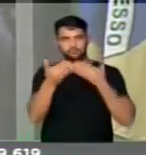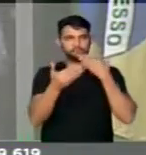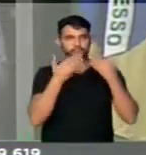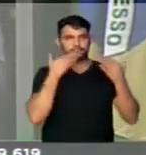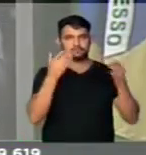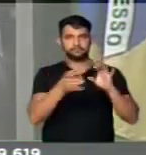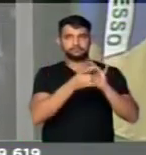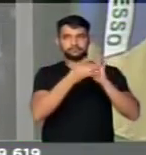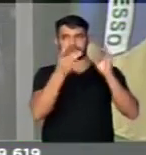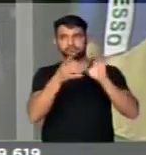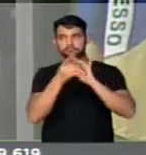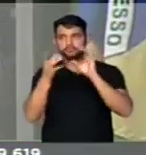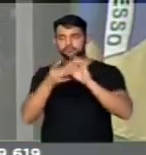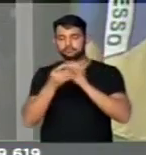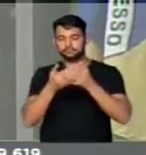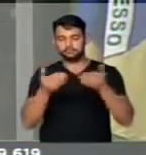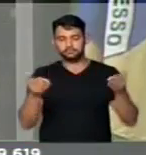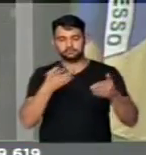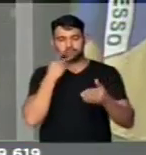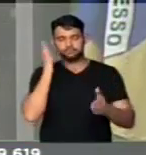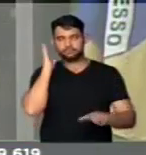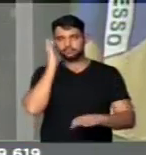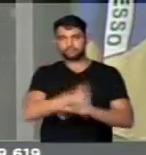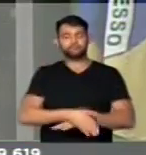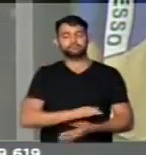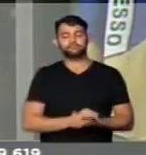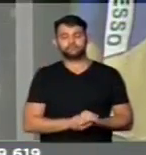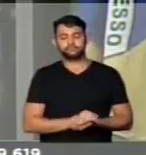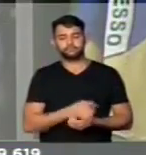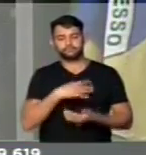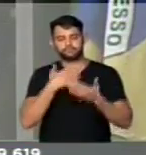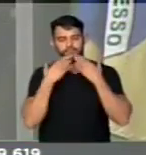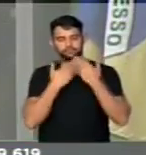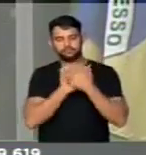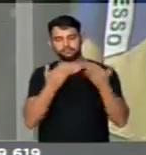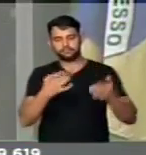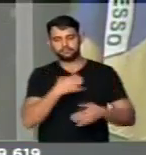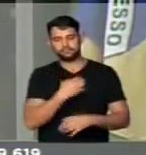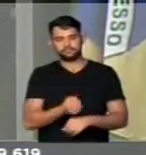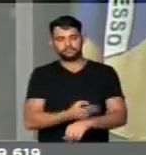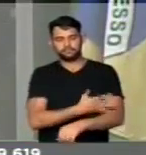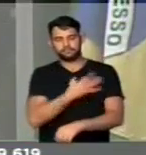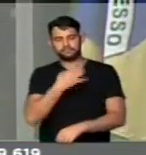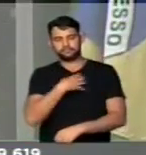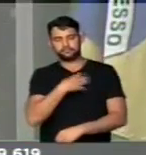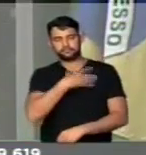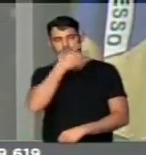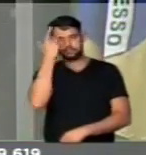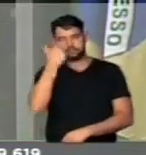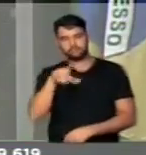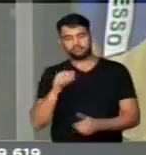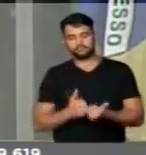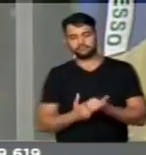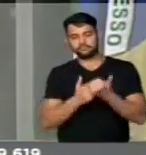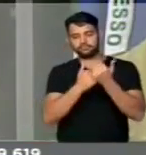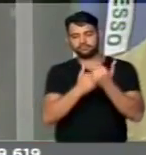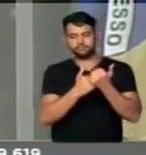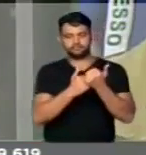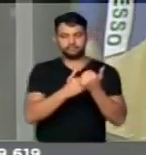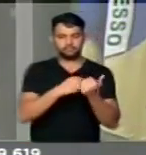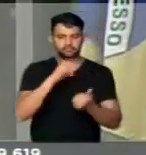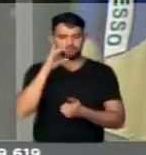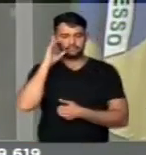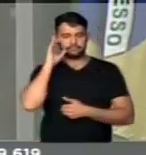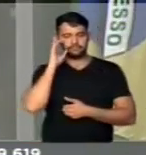maneira livre e direta, expressou o seu sentimento. Aqueles que eram a favor da